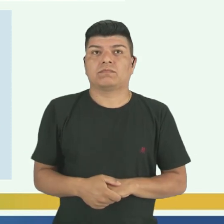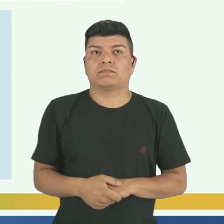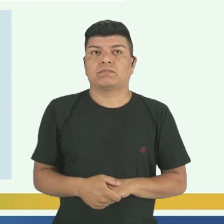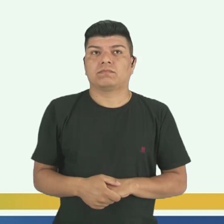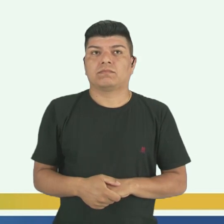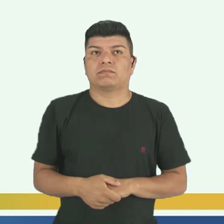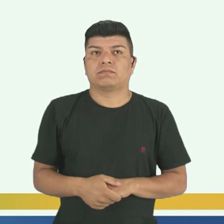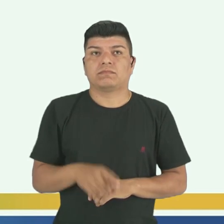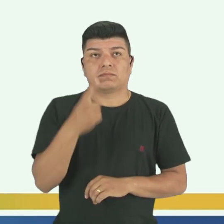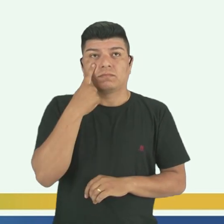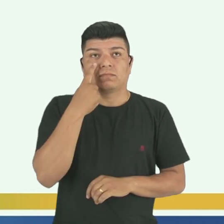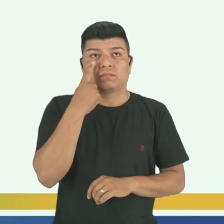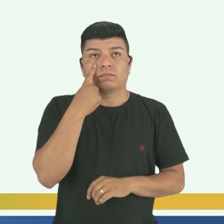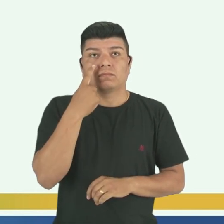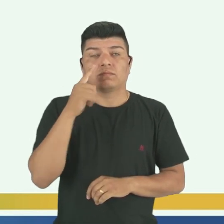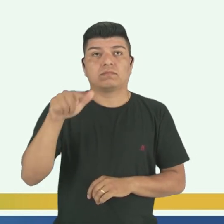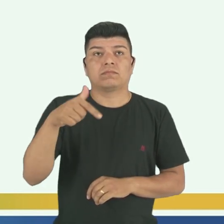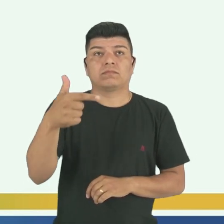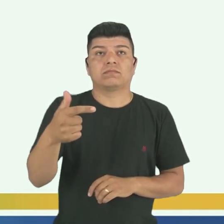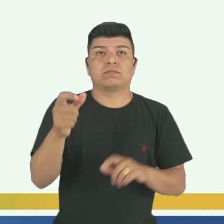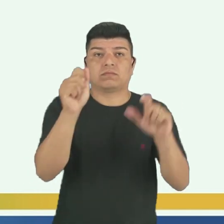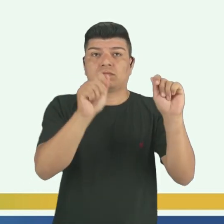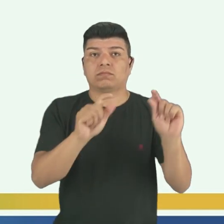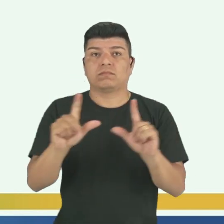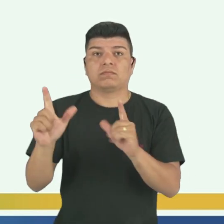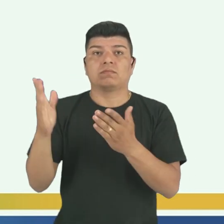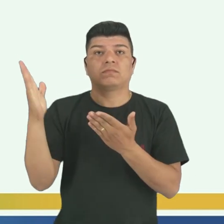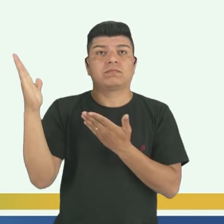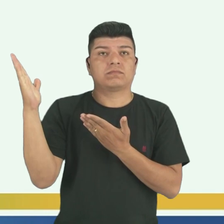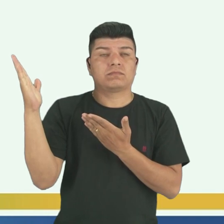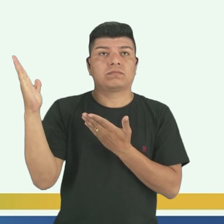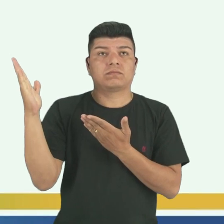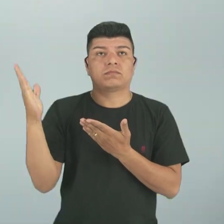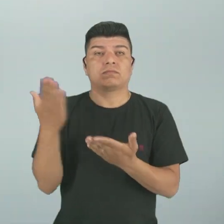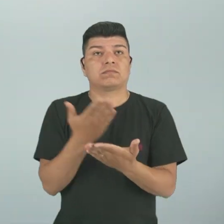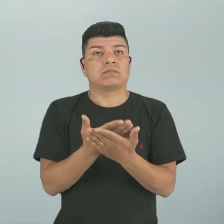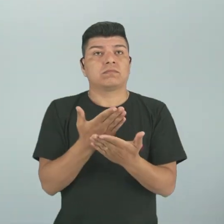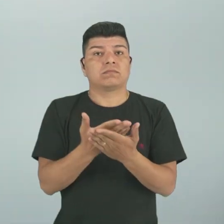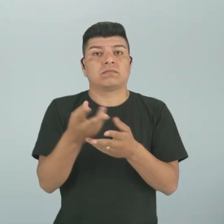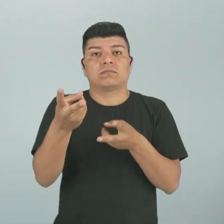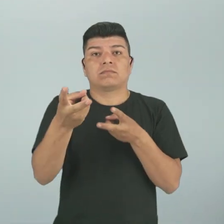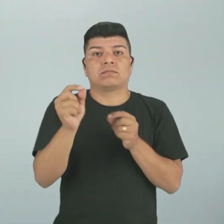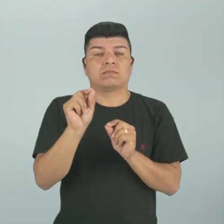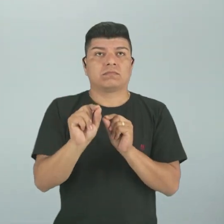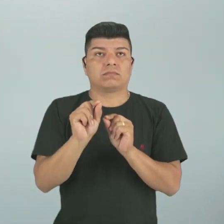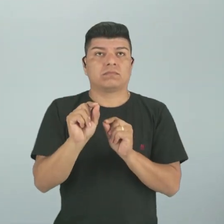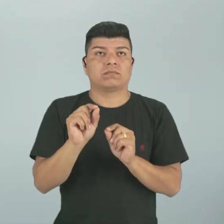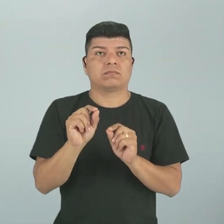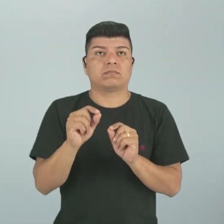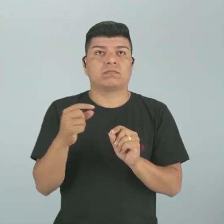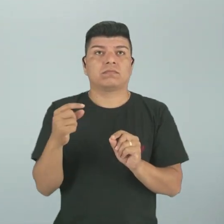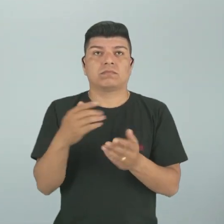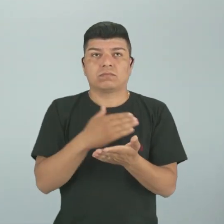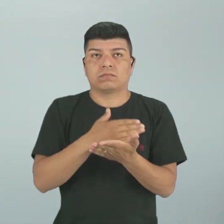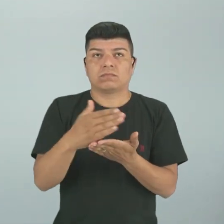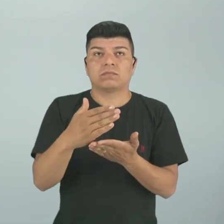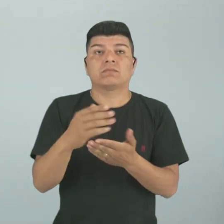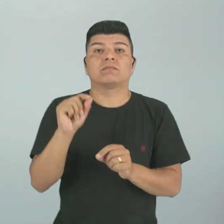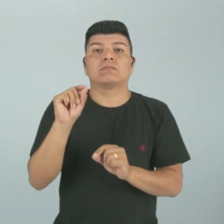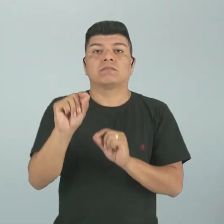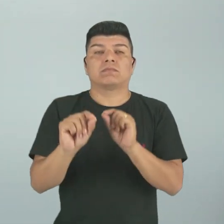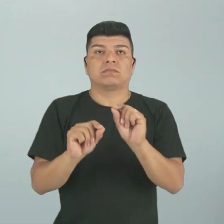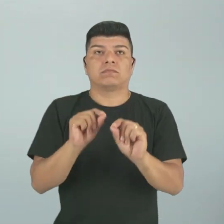Então, vamos dar uma olhadinha no próximo. Bom, nessa aula, você percebeu que tudo nós começamos falando